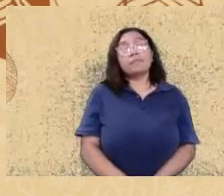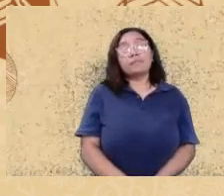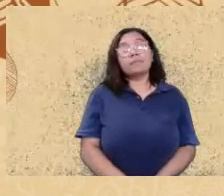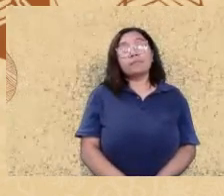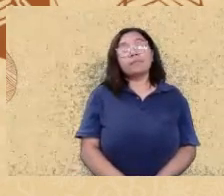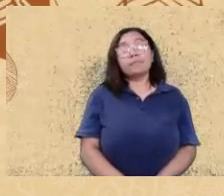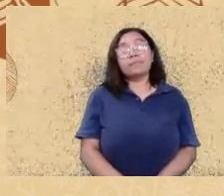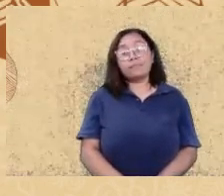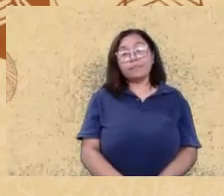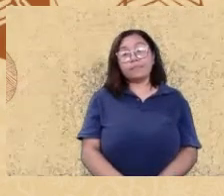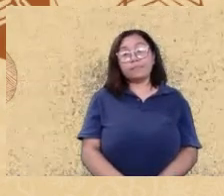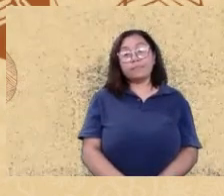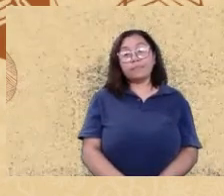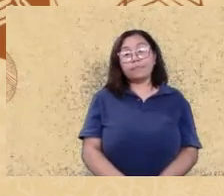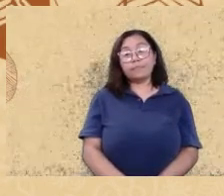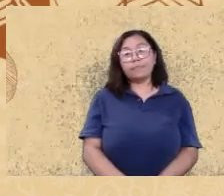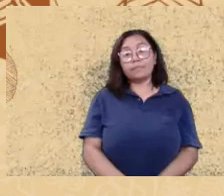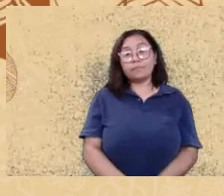não, ainda não